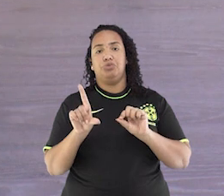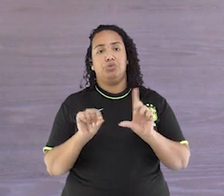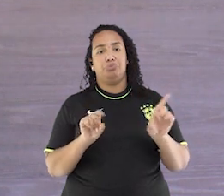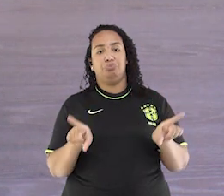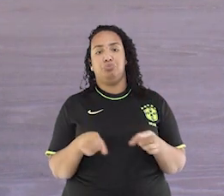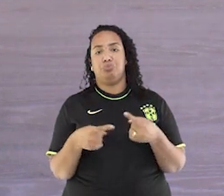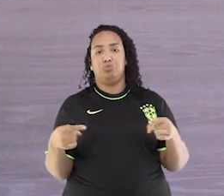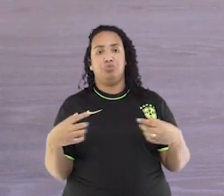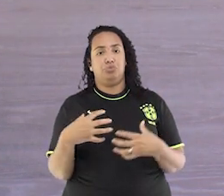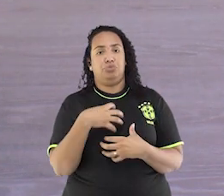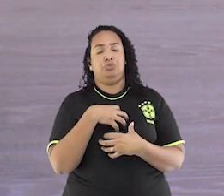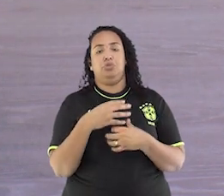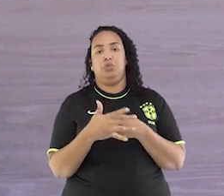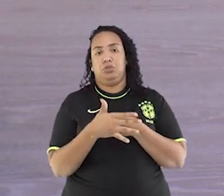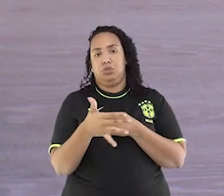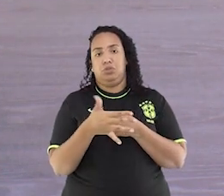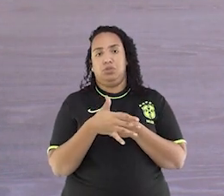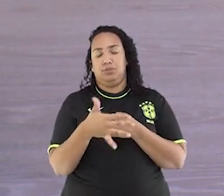casa.